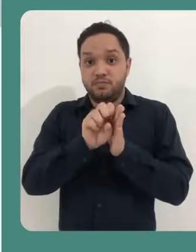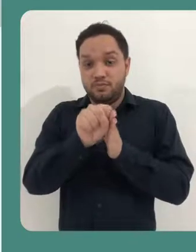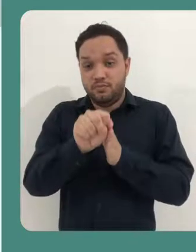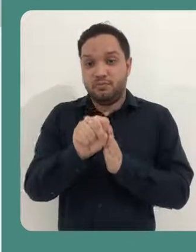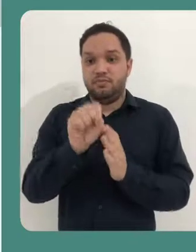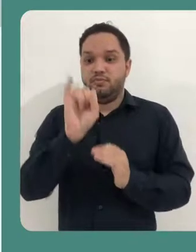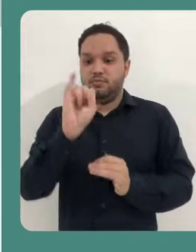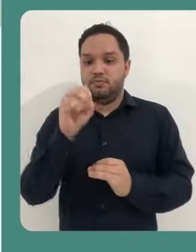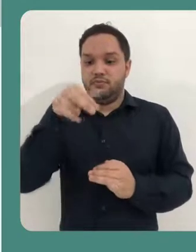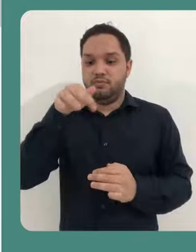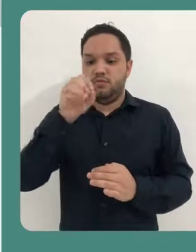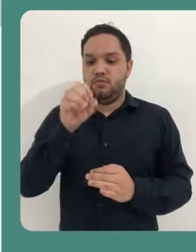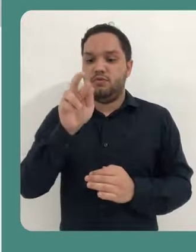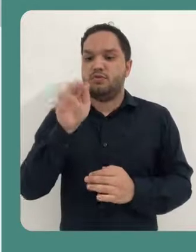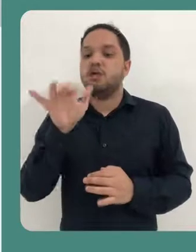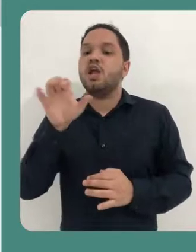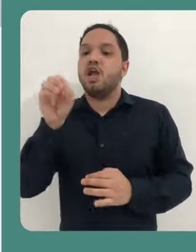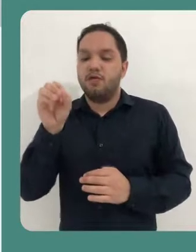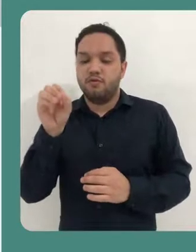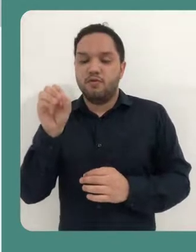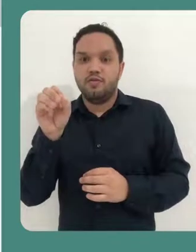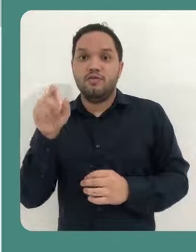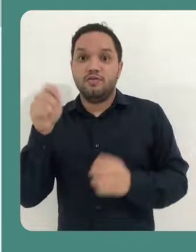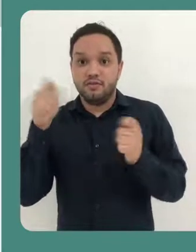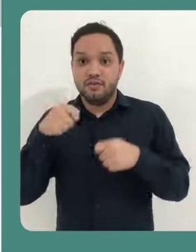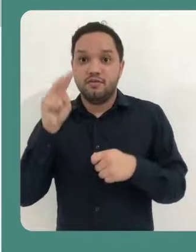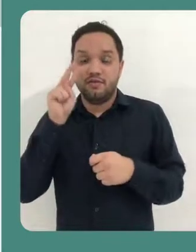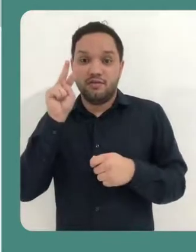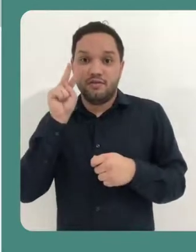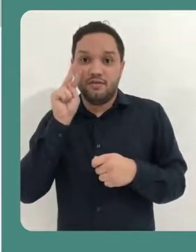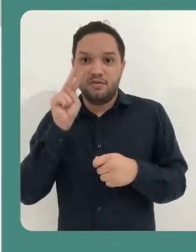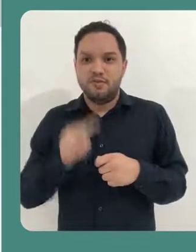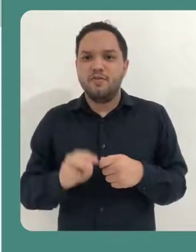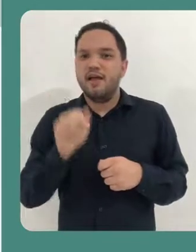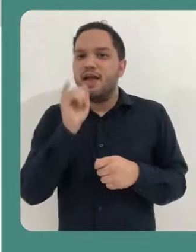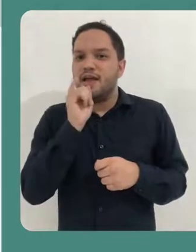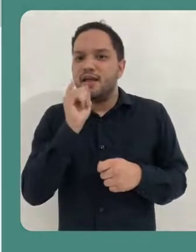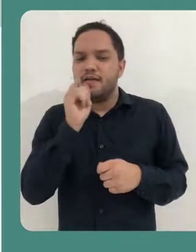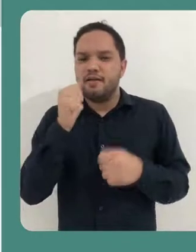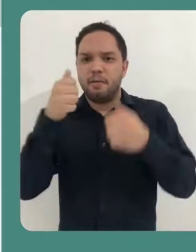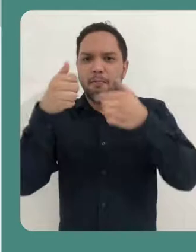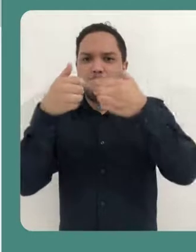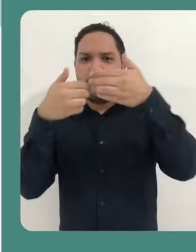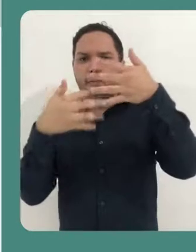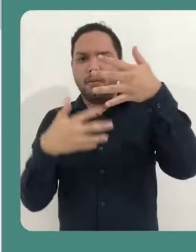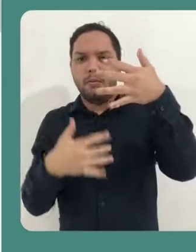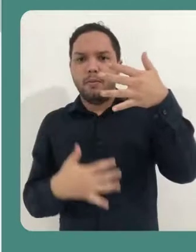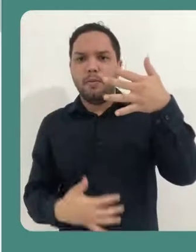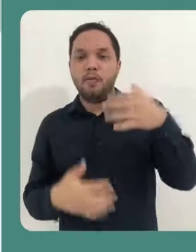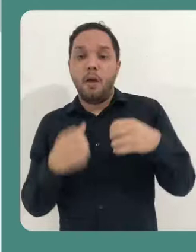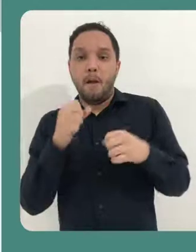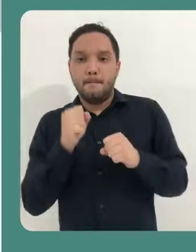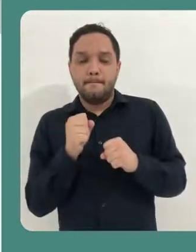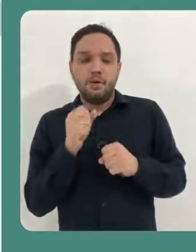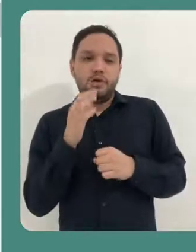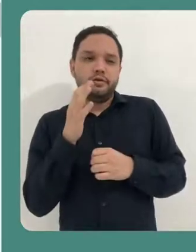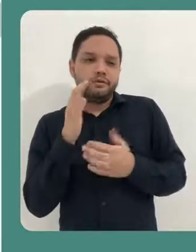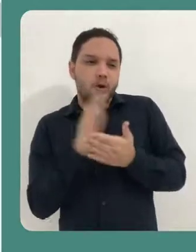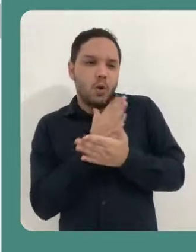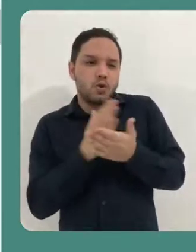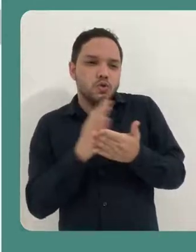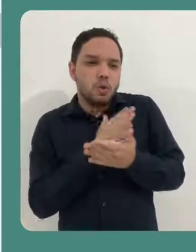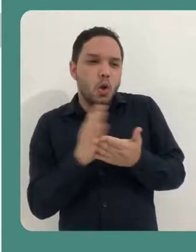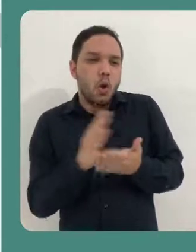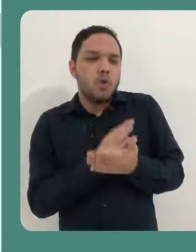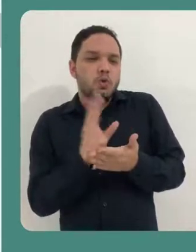vocês pesquisarem no Google a palavra infográficos e virem em imagens, vocês vão ter aqui uma série de exemplos onde